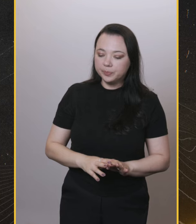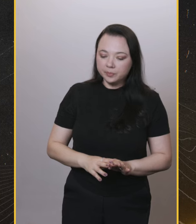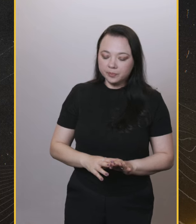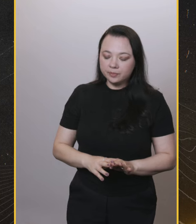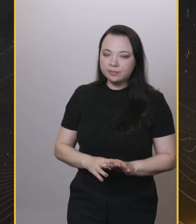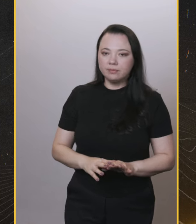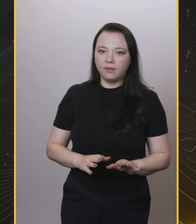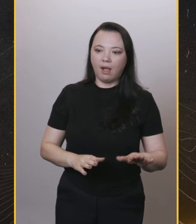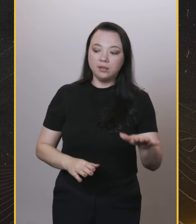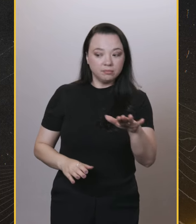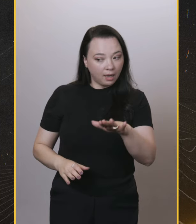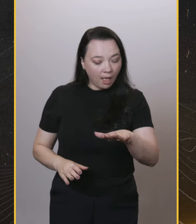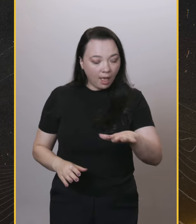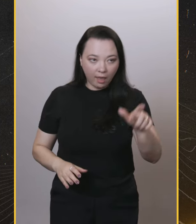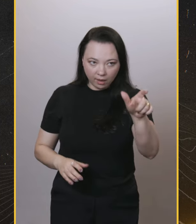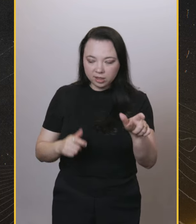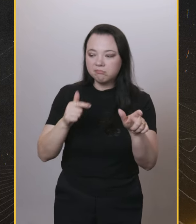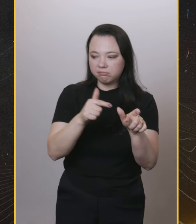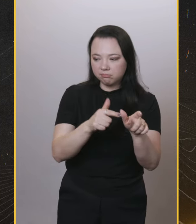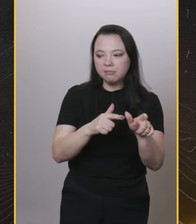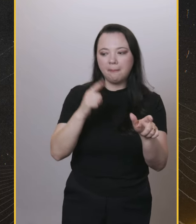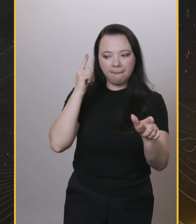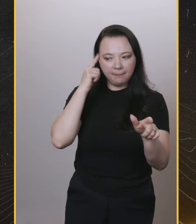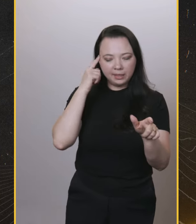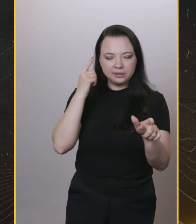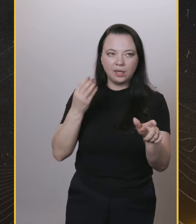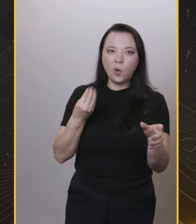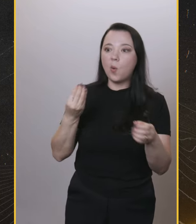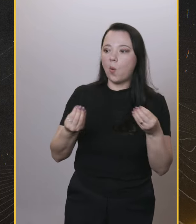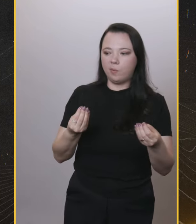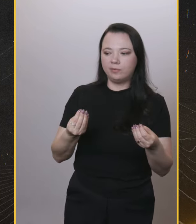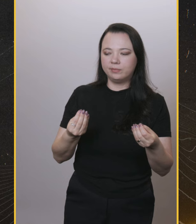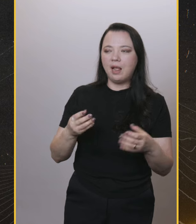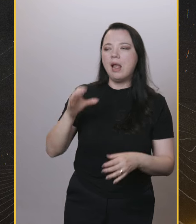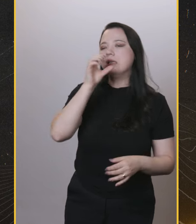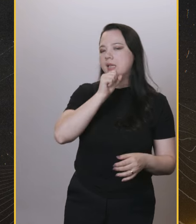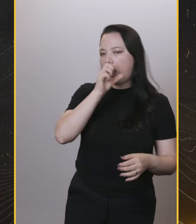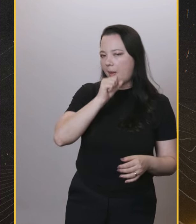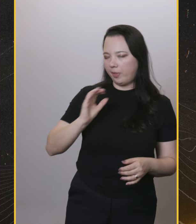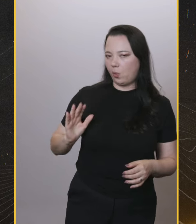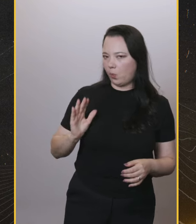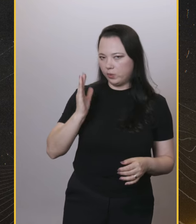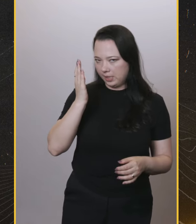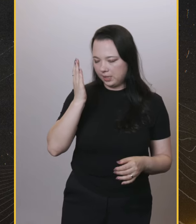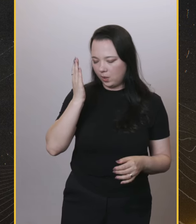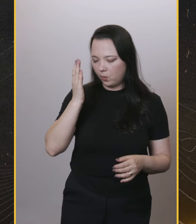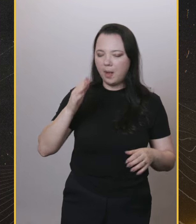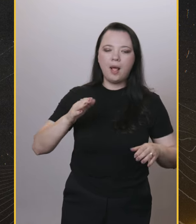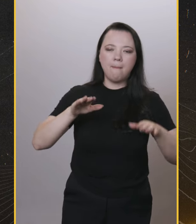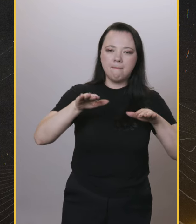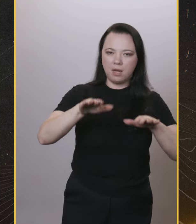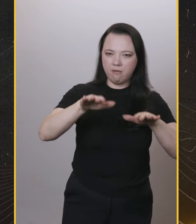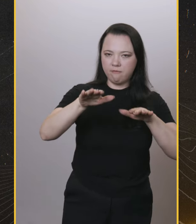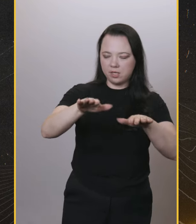votariam em um candidato do Bolsonaro, por exemplo, inclusive a atenção que ele busca ou